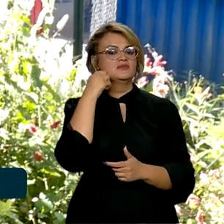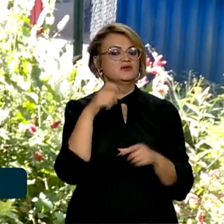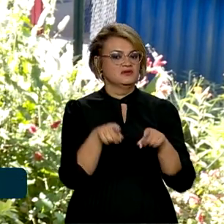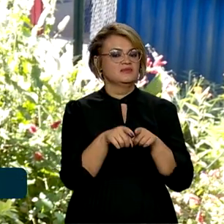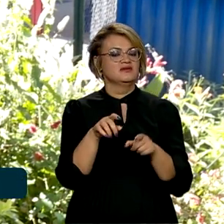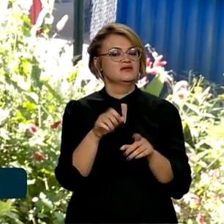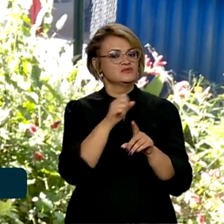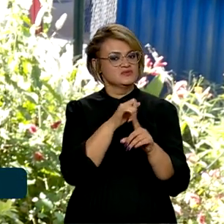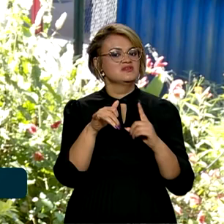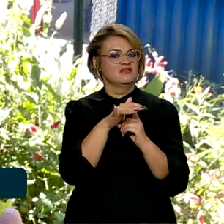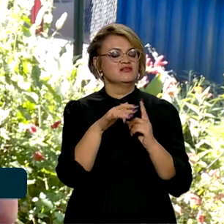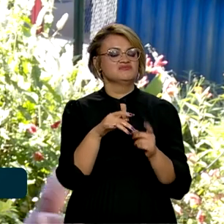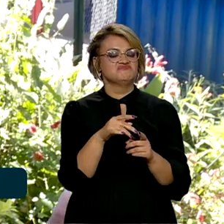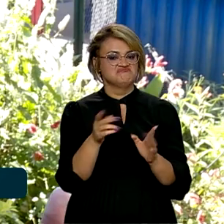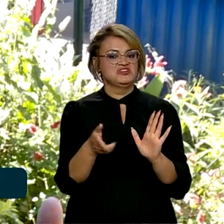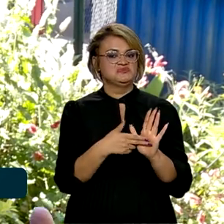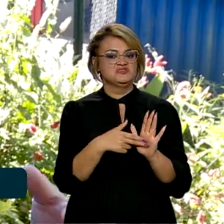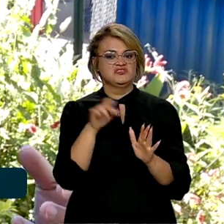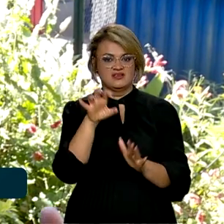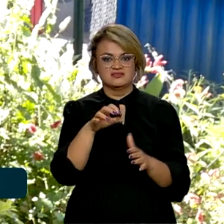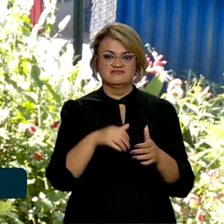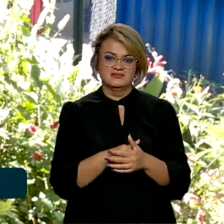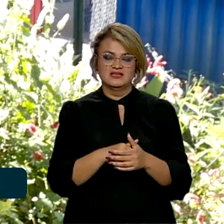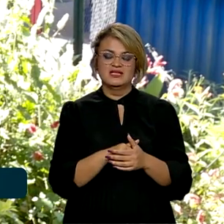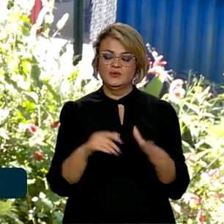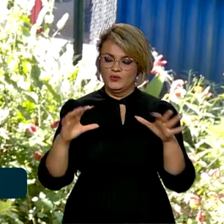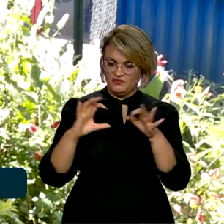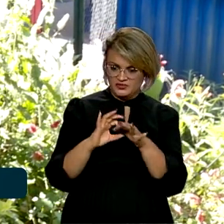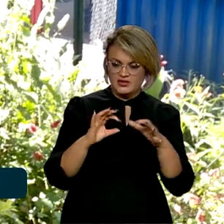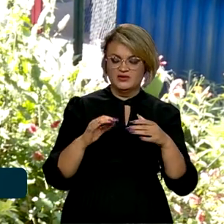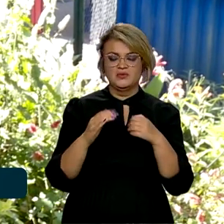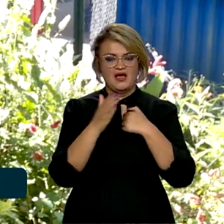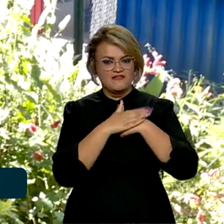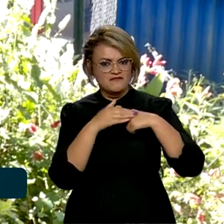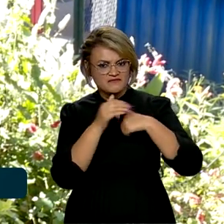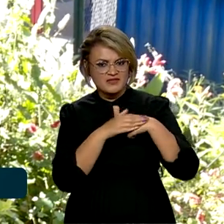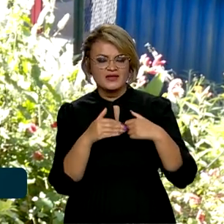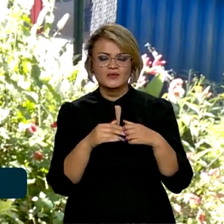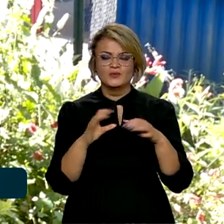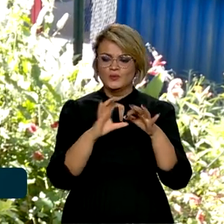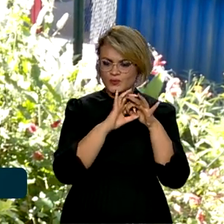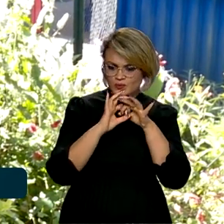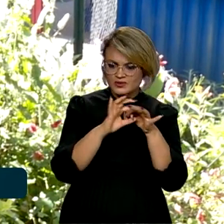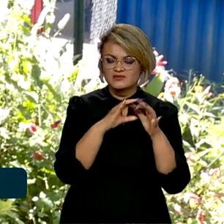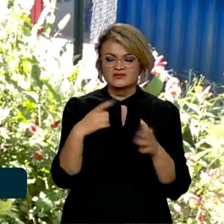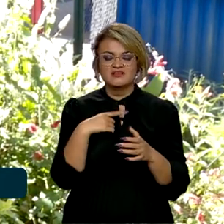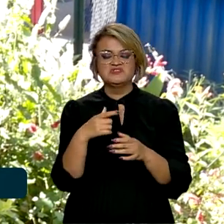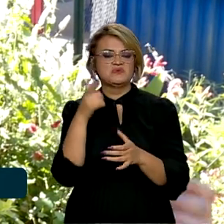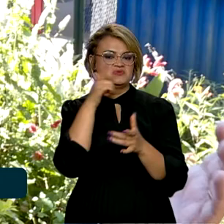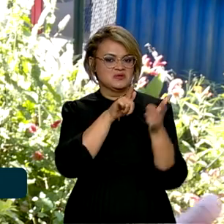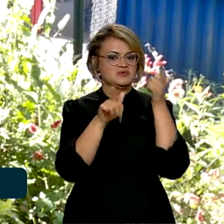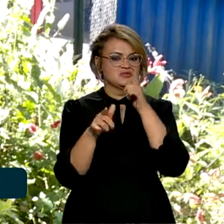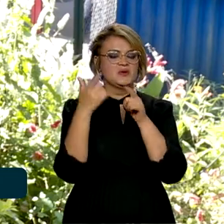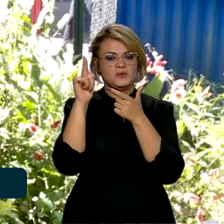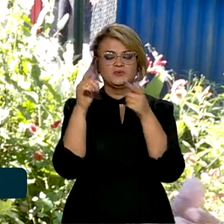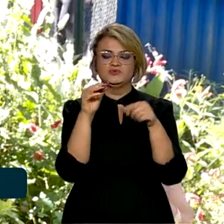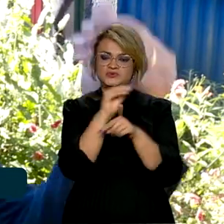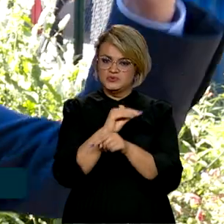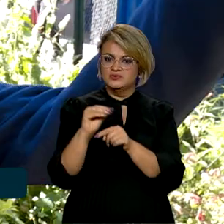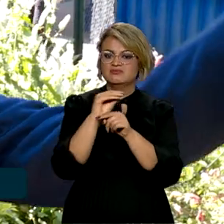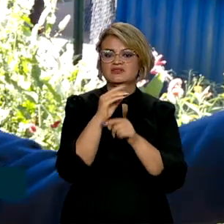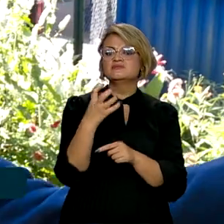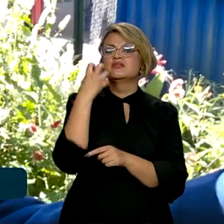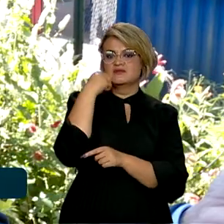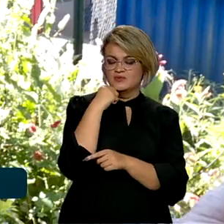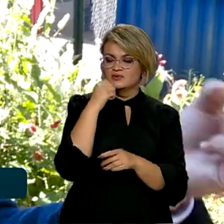reconhece como patrimônio. Nesse sentido, criando vínculo, criando afeto, criando conexão, nós temos mais possibilidades de preservar esse patrimônio,